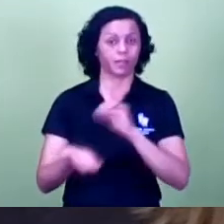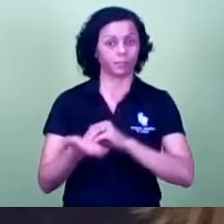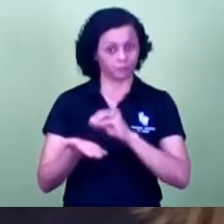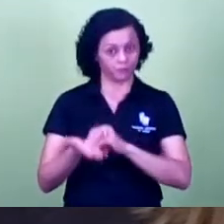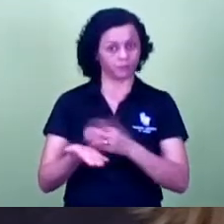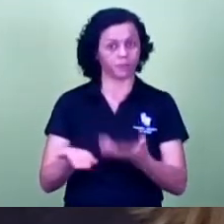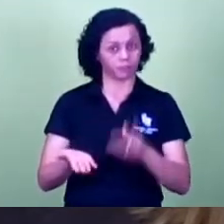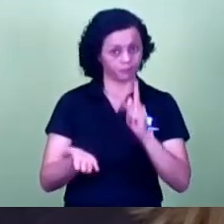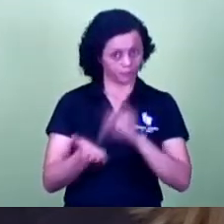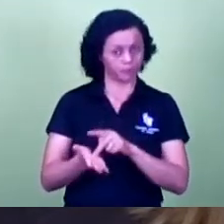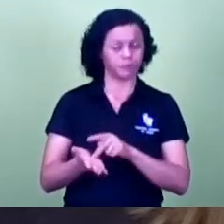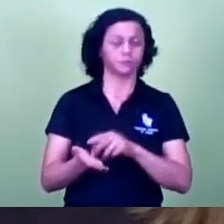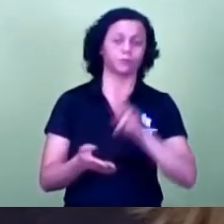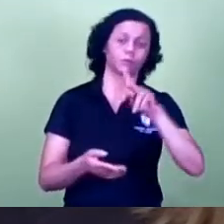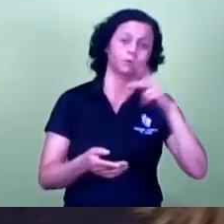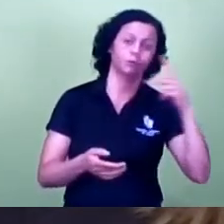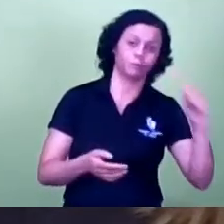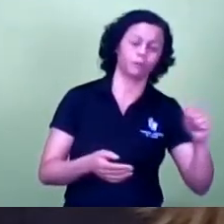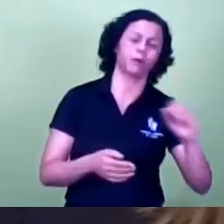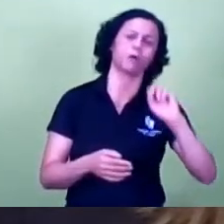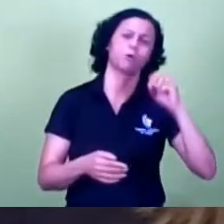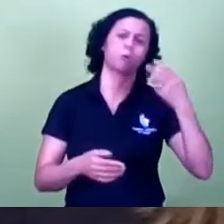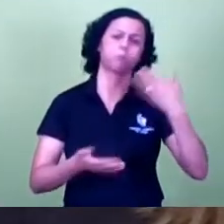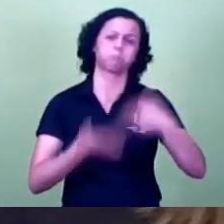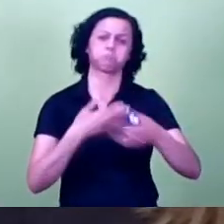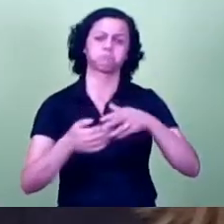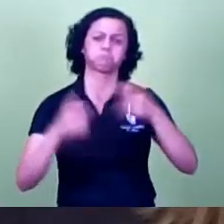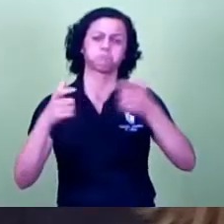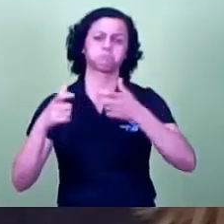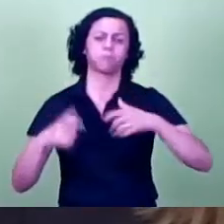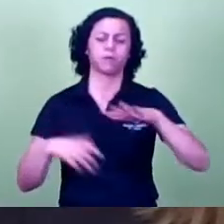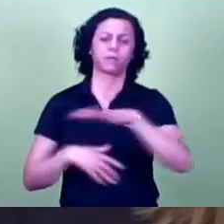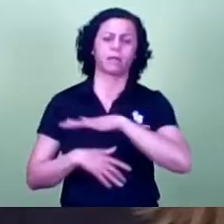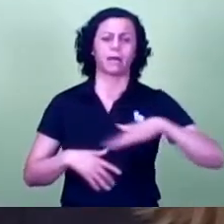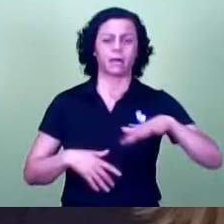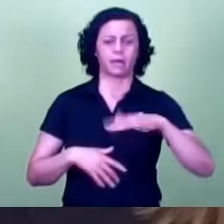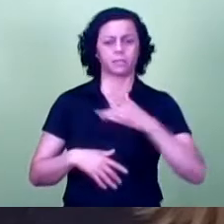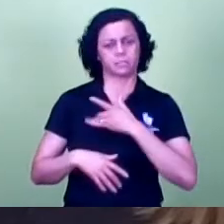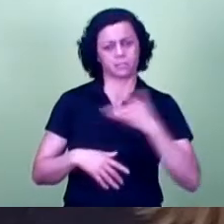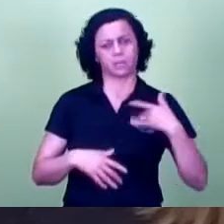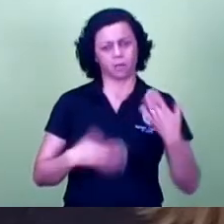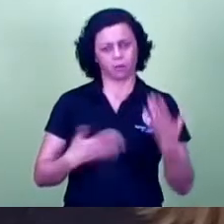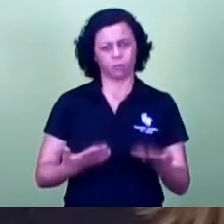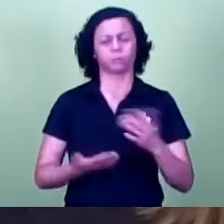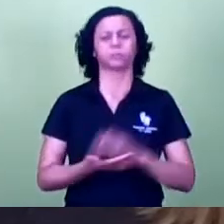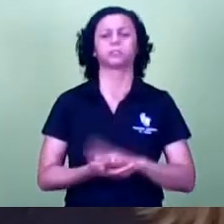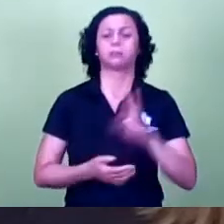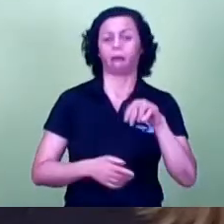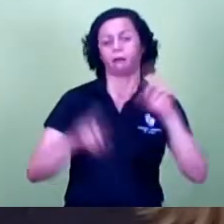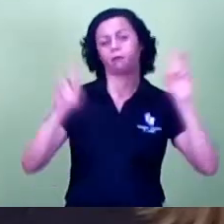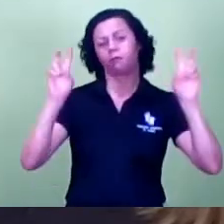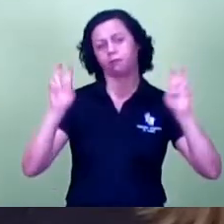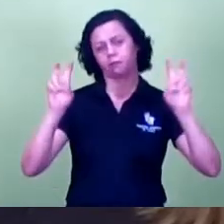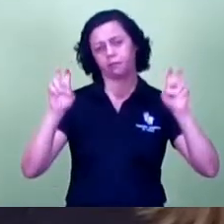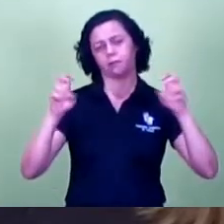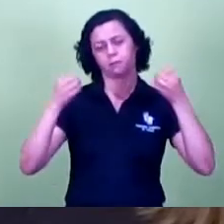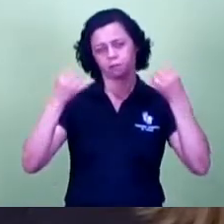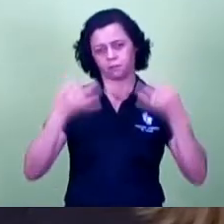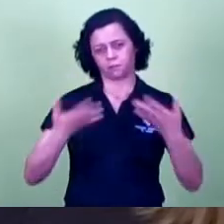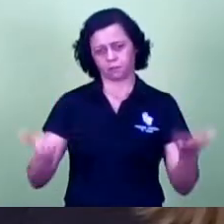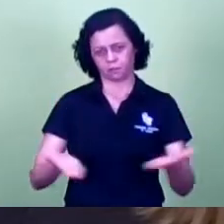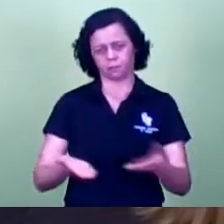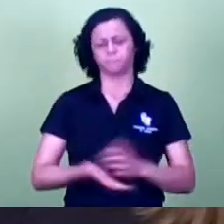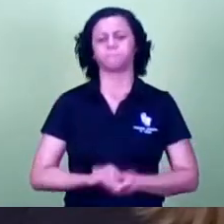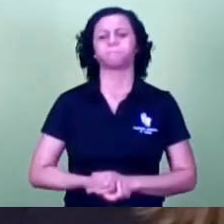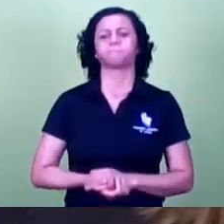seja nas UPA seja onde for na área de saúde né que é o assunto que a gente está dizendo só mais um minuto presidente